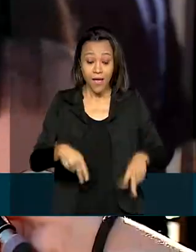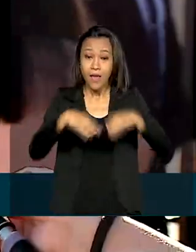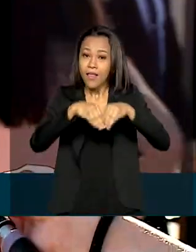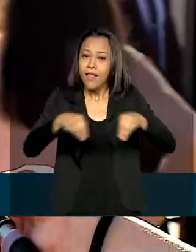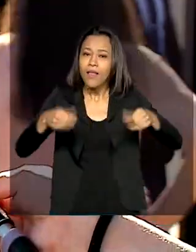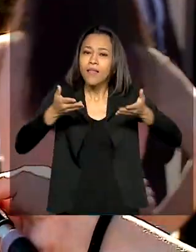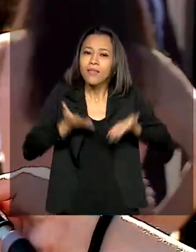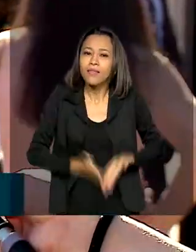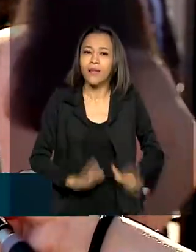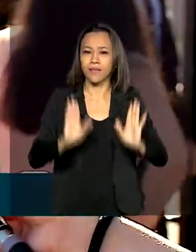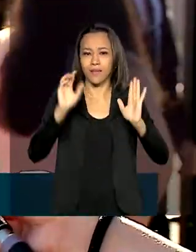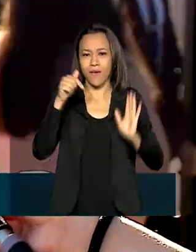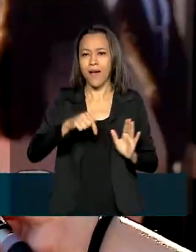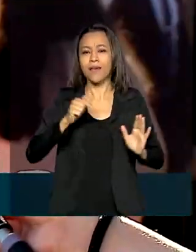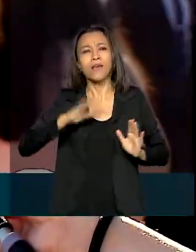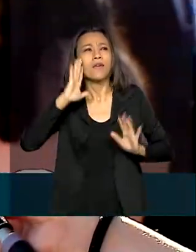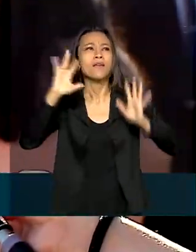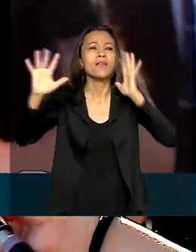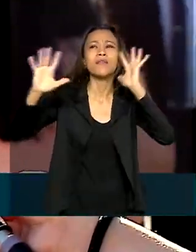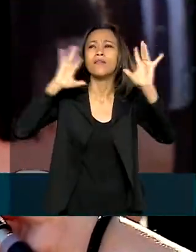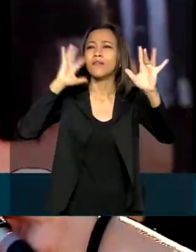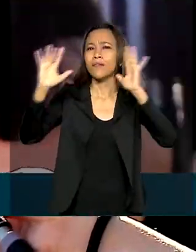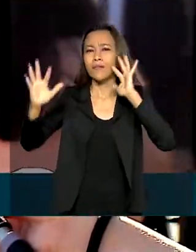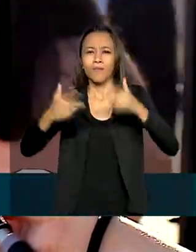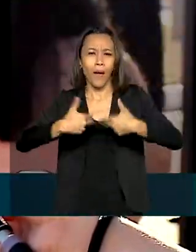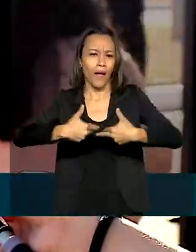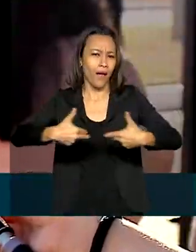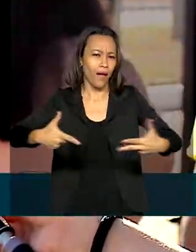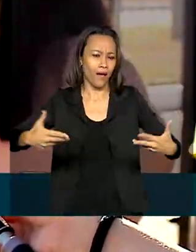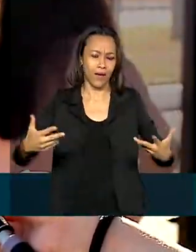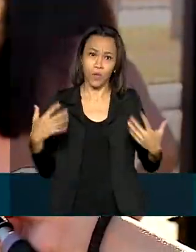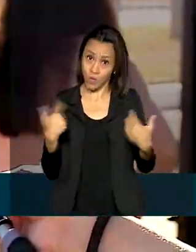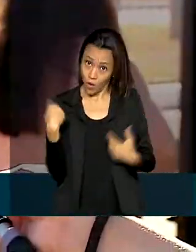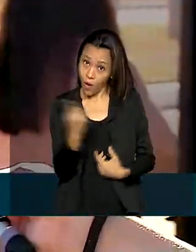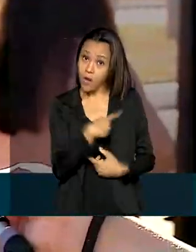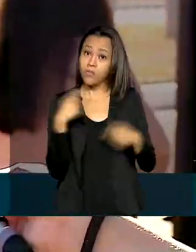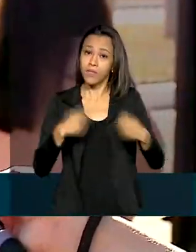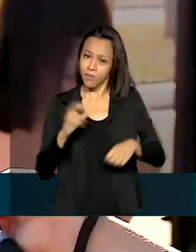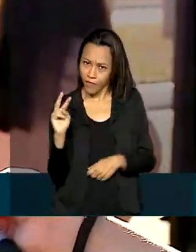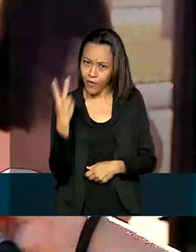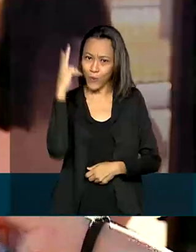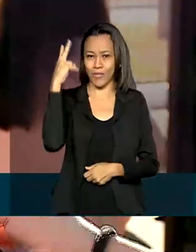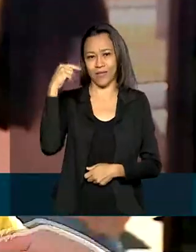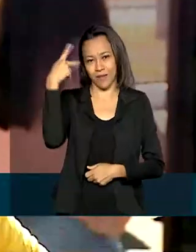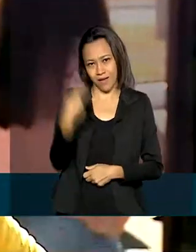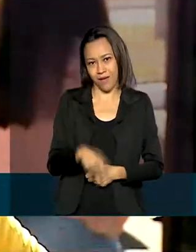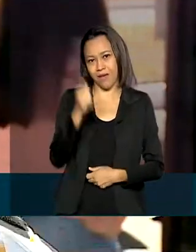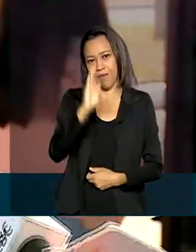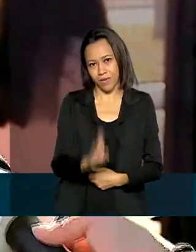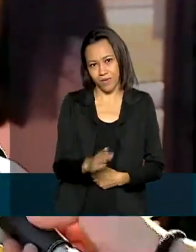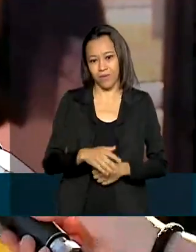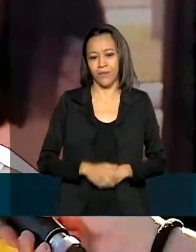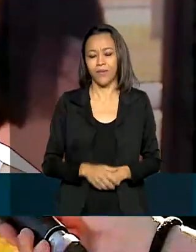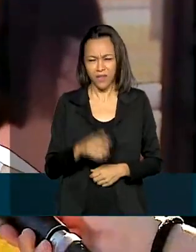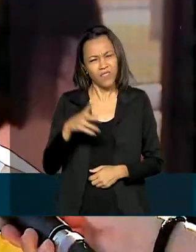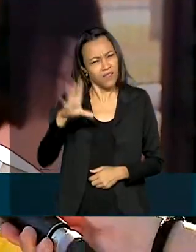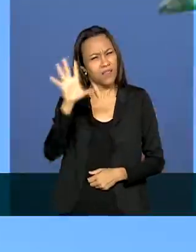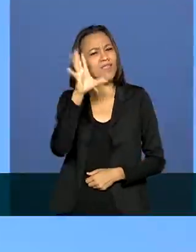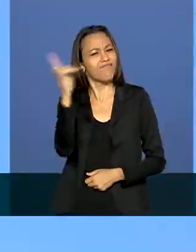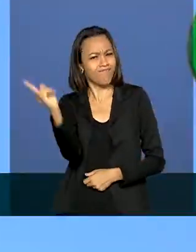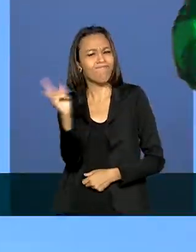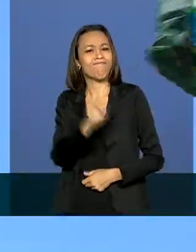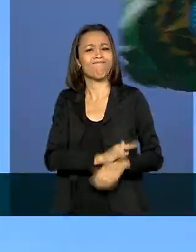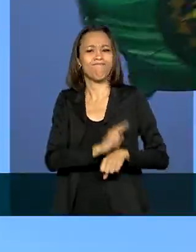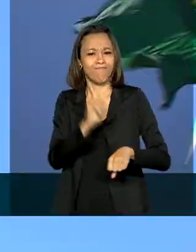vive, é aqui que a gente constrói as nossas riquezas. Então a gente tem que valorizar muito a nossa terra. Tem que ser muito patriota mesmo.